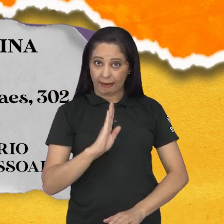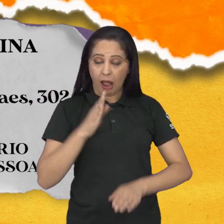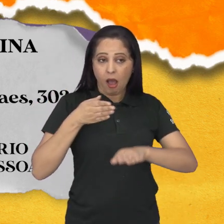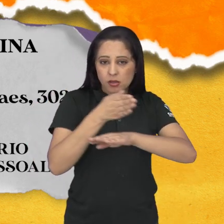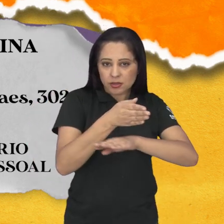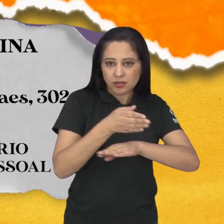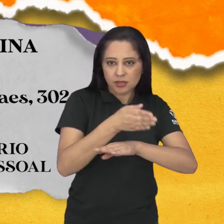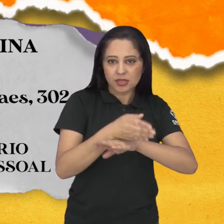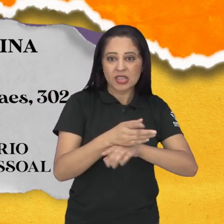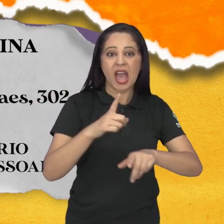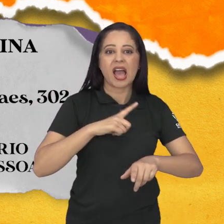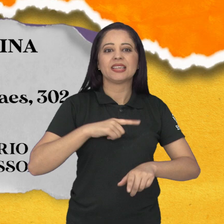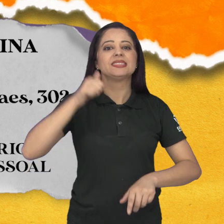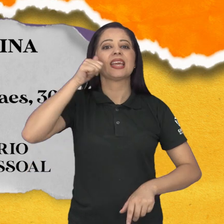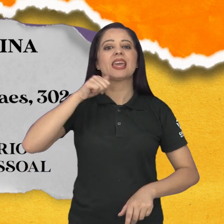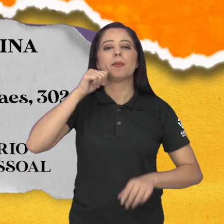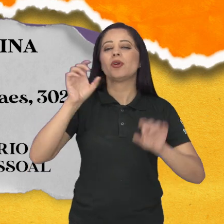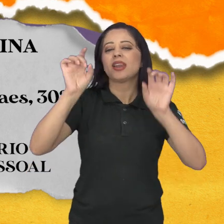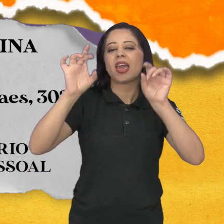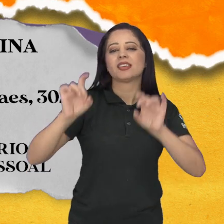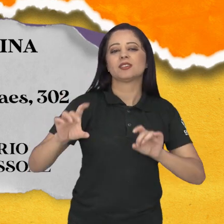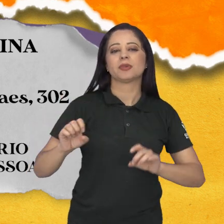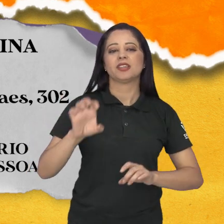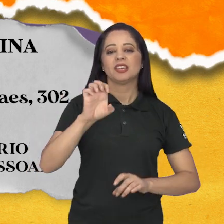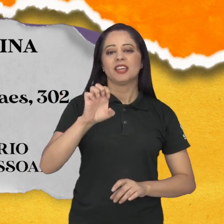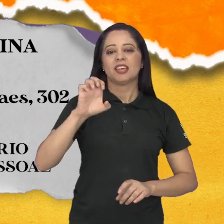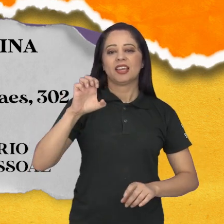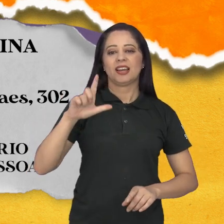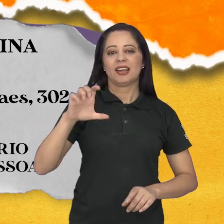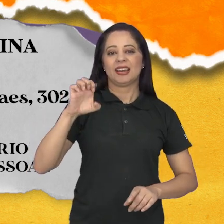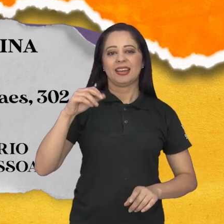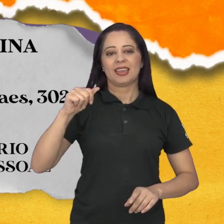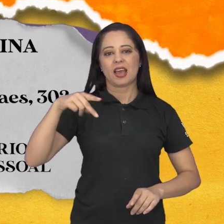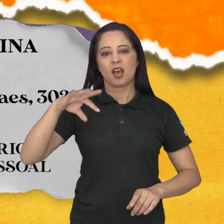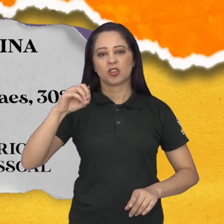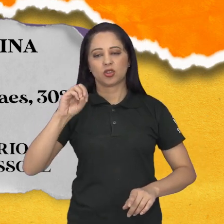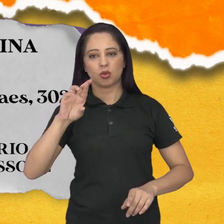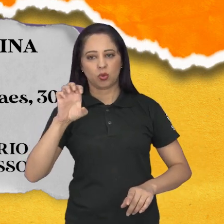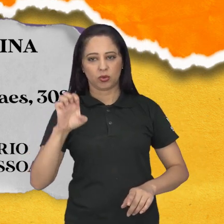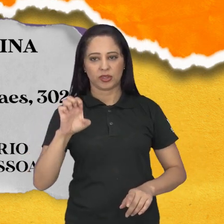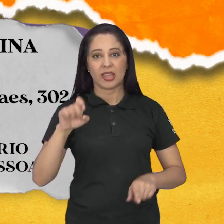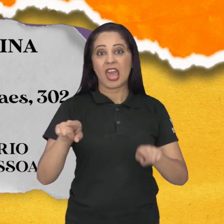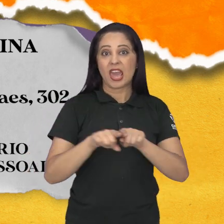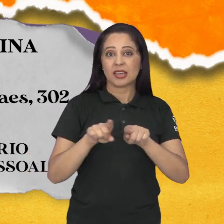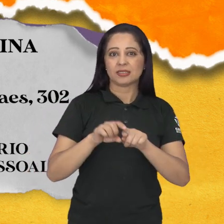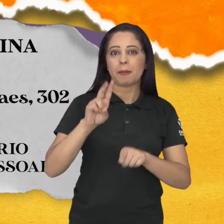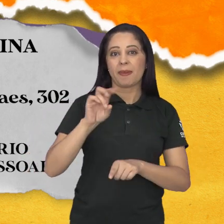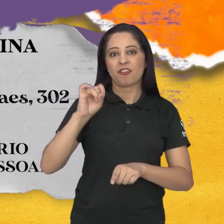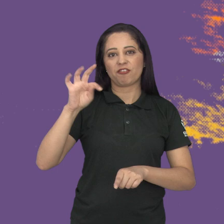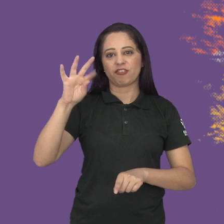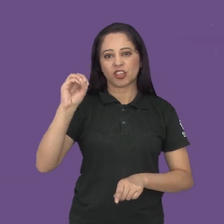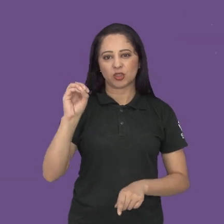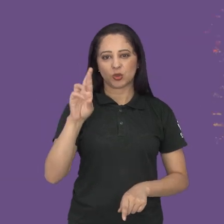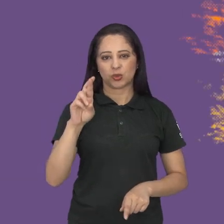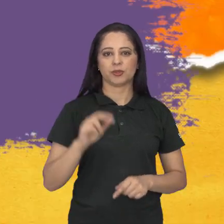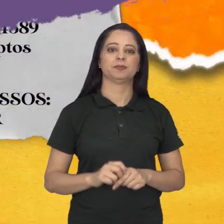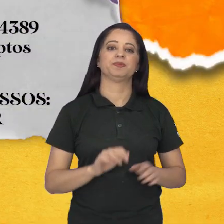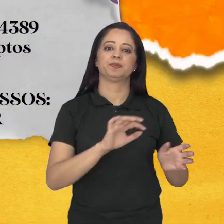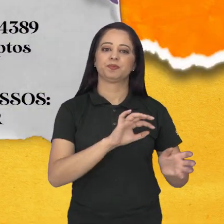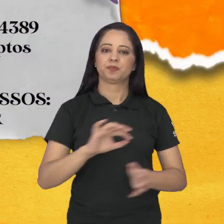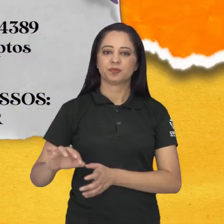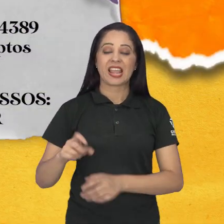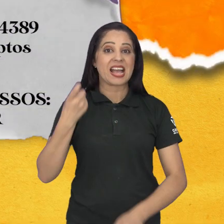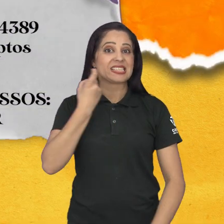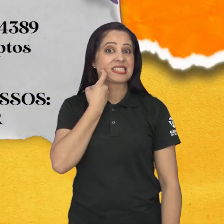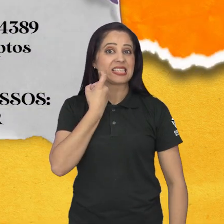especial da soprano francesa Eleonore Marmoré e do cravista joseense Vitor Barbeiro. Ainda